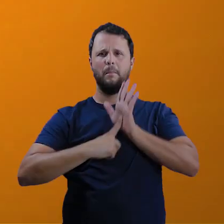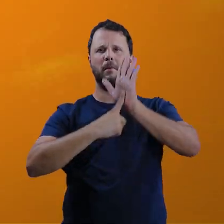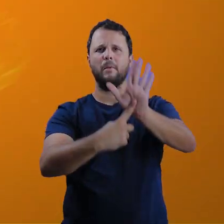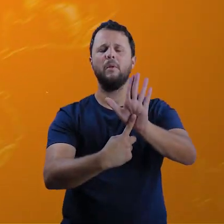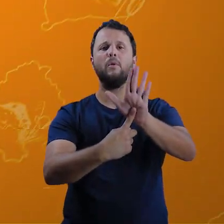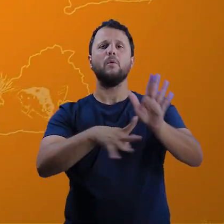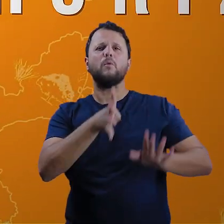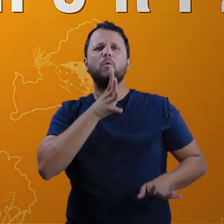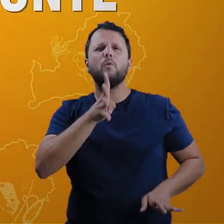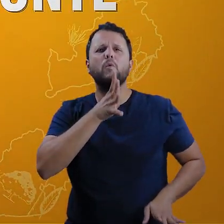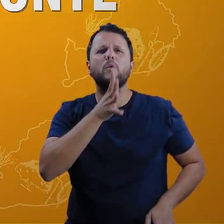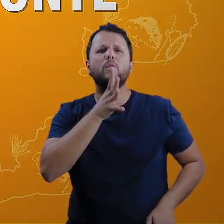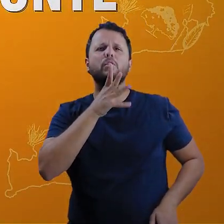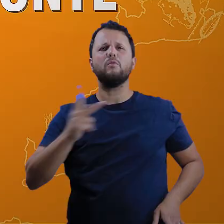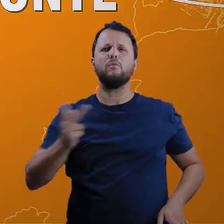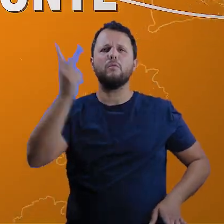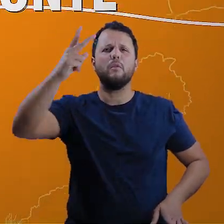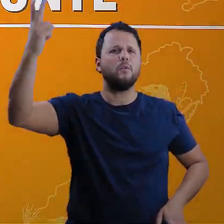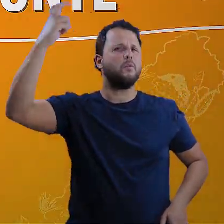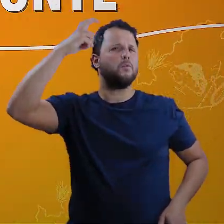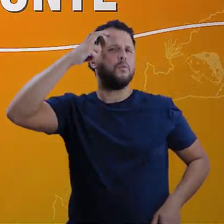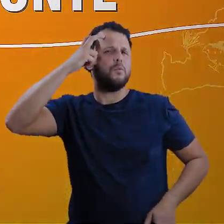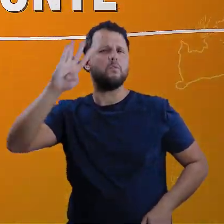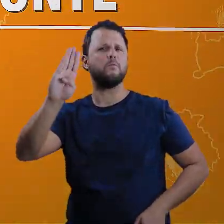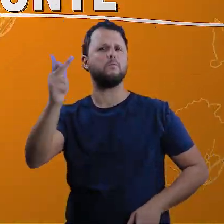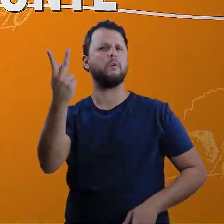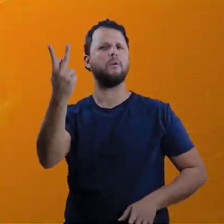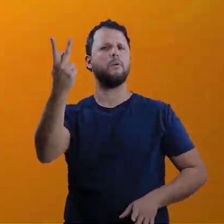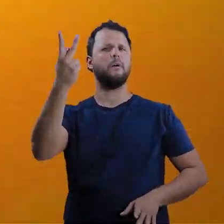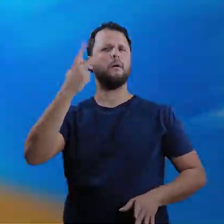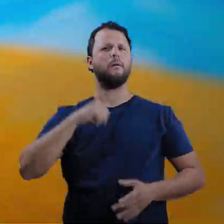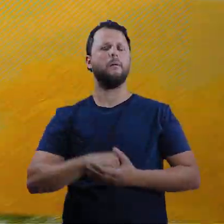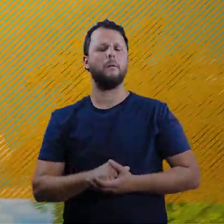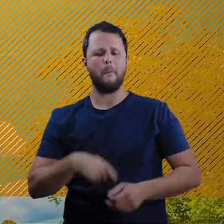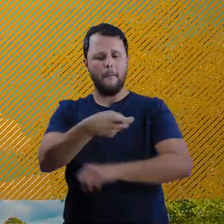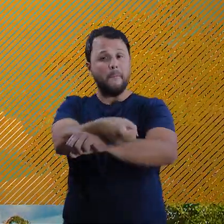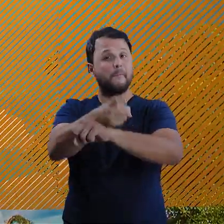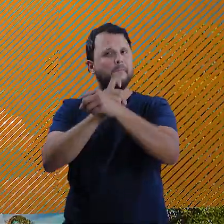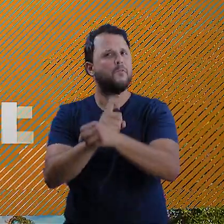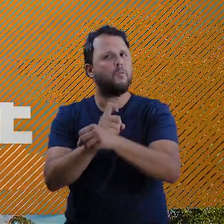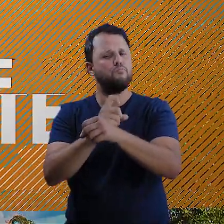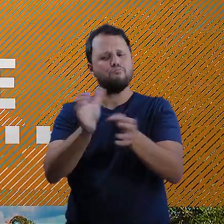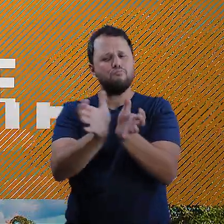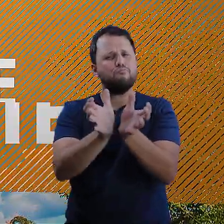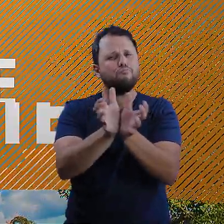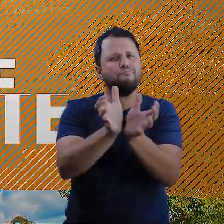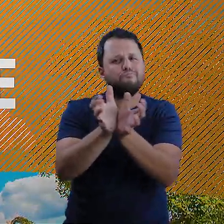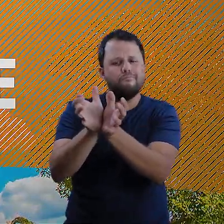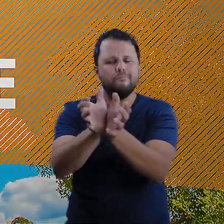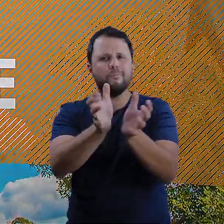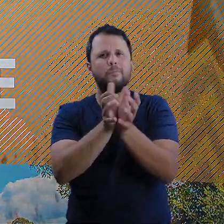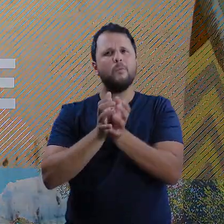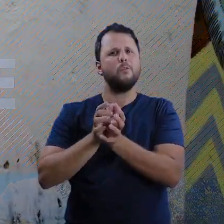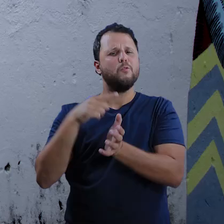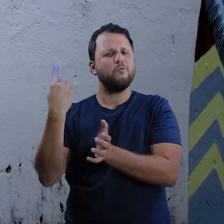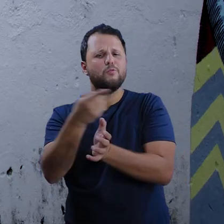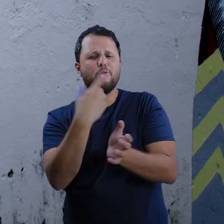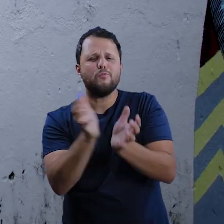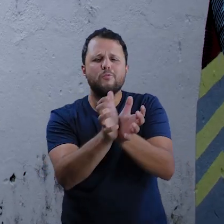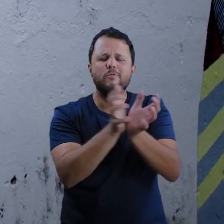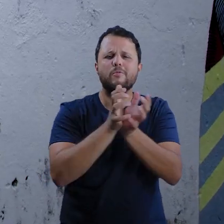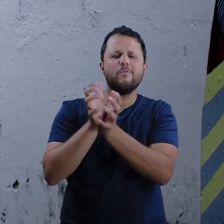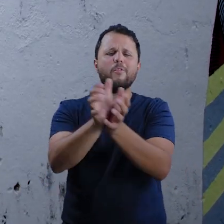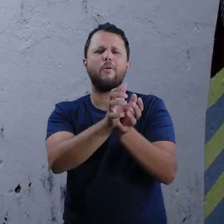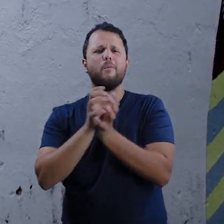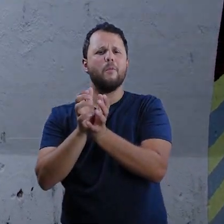apresenta Conhecendo o Patrimônio Cultural de Belo Horizonte, quilombos. Nossos quilombos